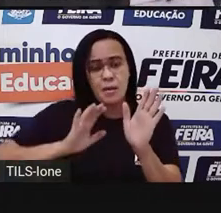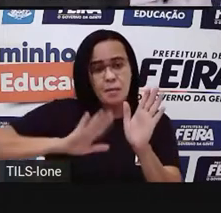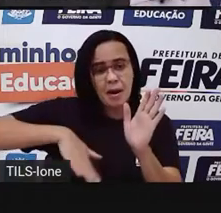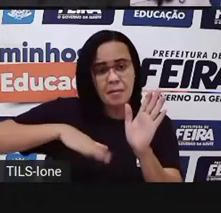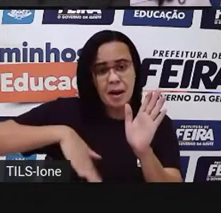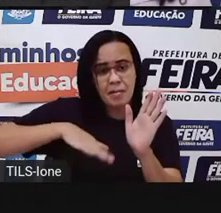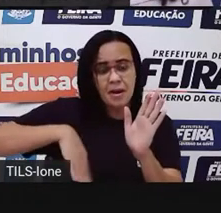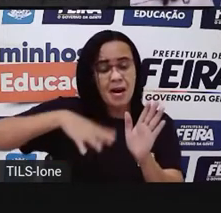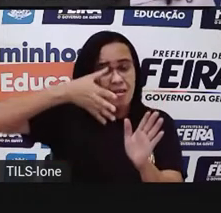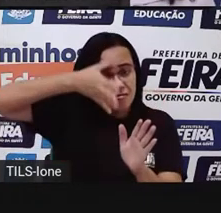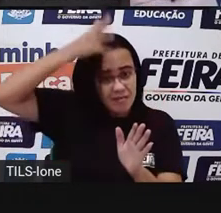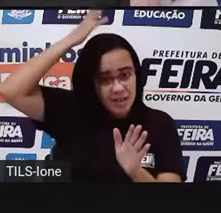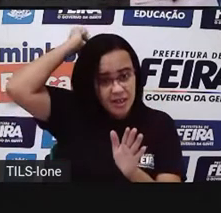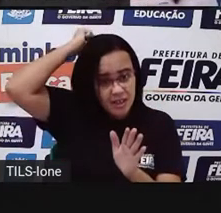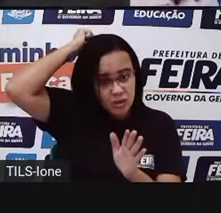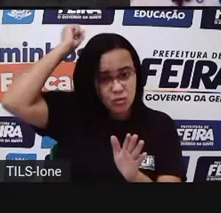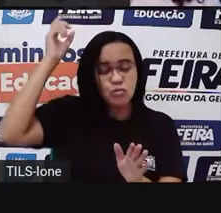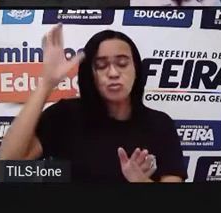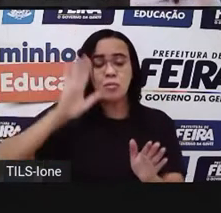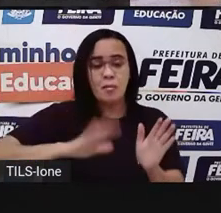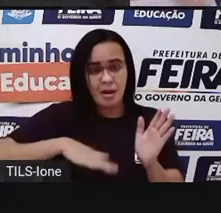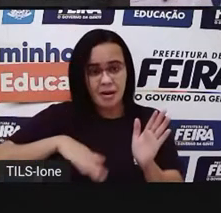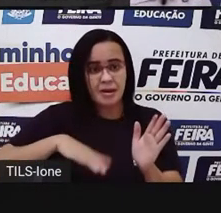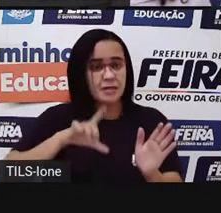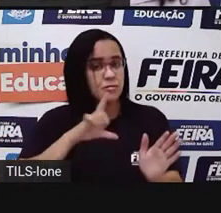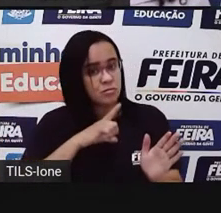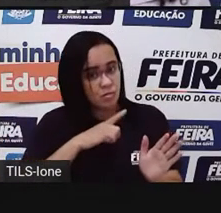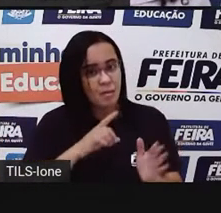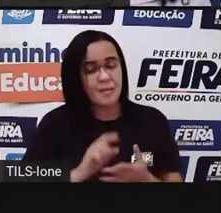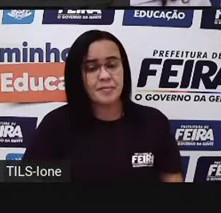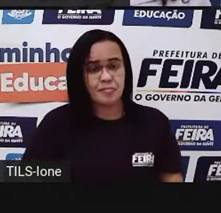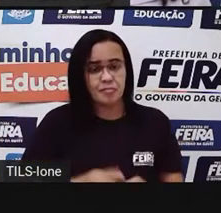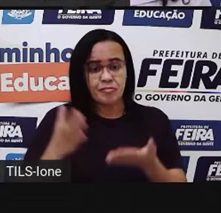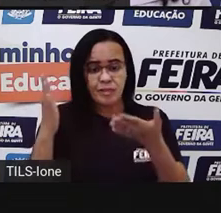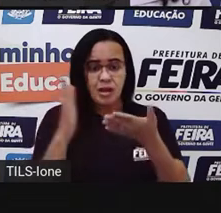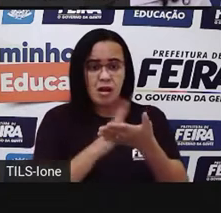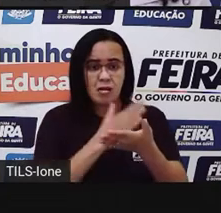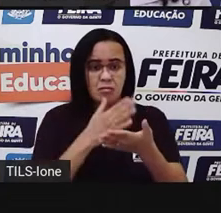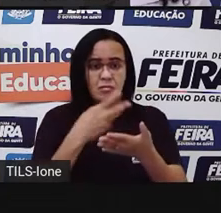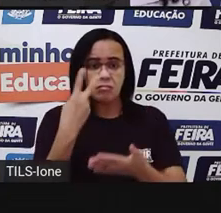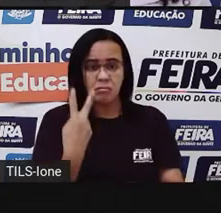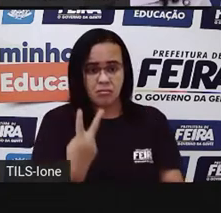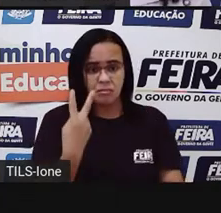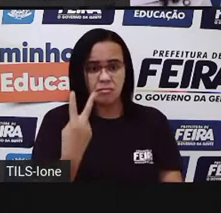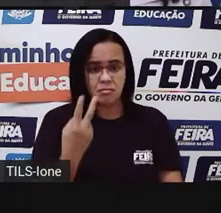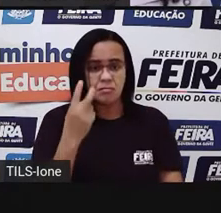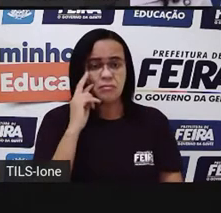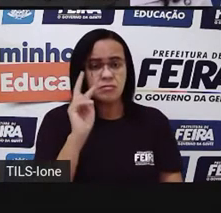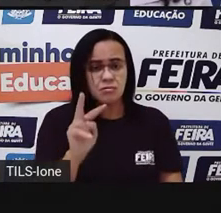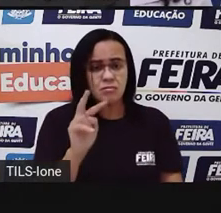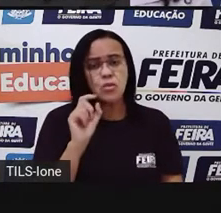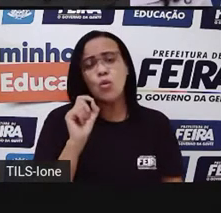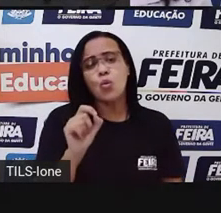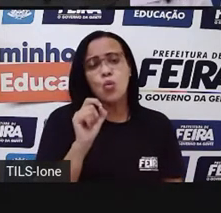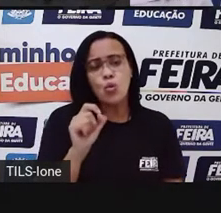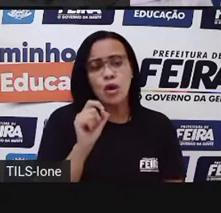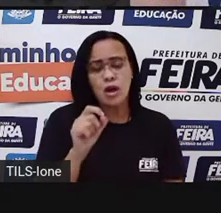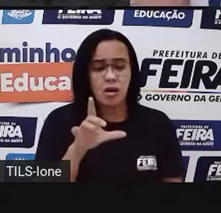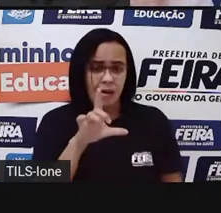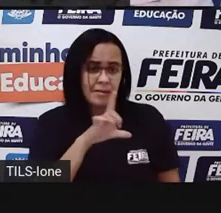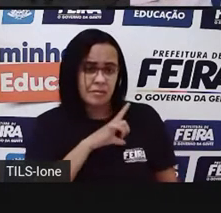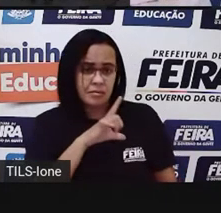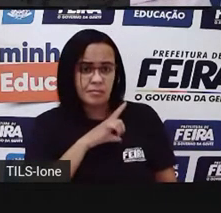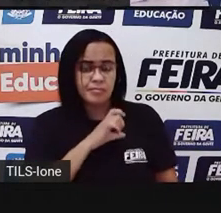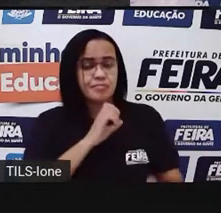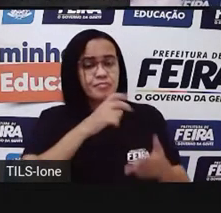quanto é que está custando, né? Nessa primeira folha. Na segunda folha, ó, a Pró selecionou aqui para vocês, tem o preço de coisas